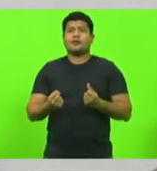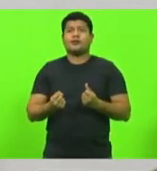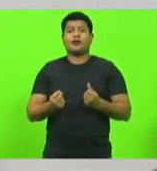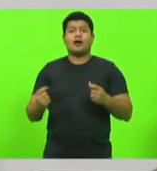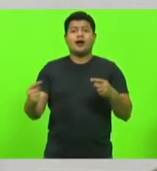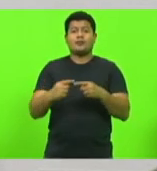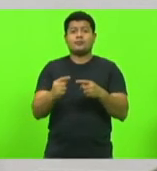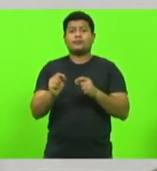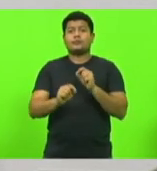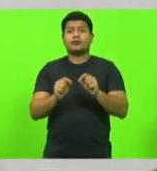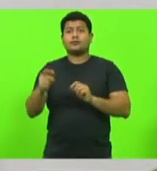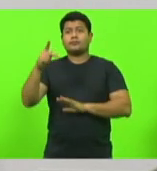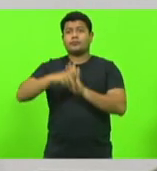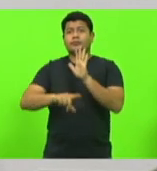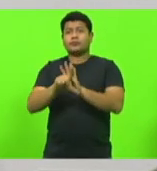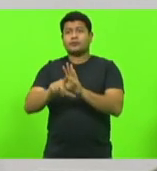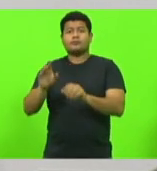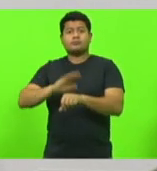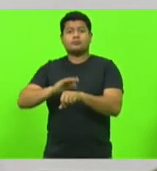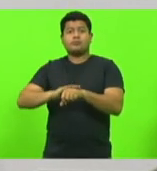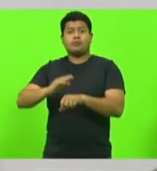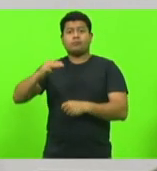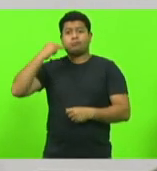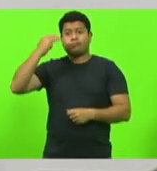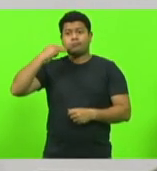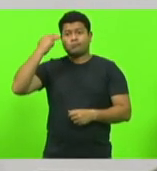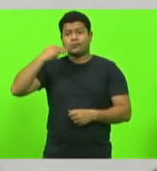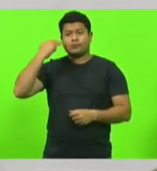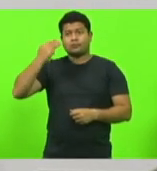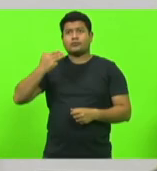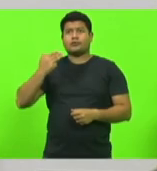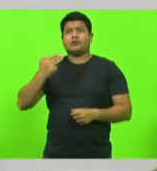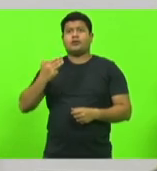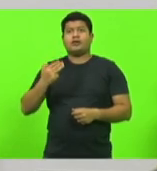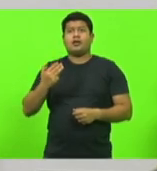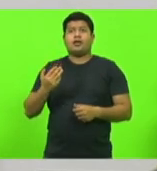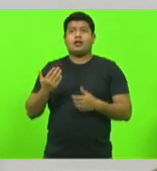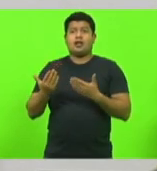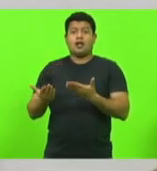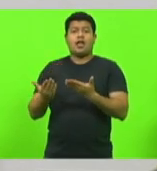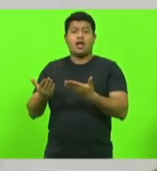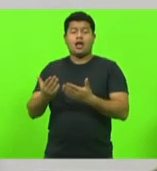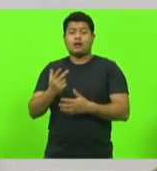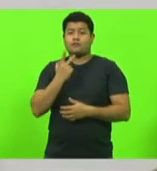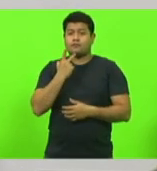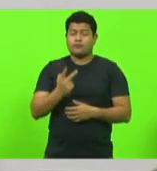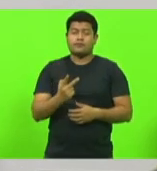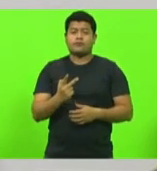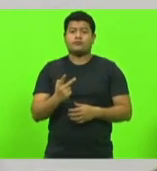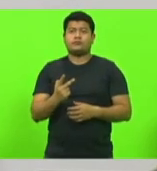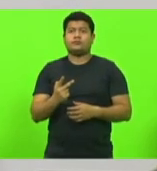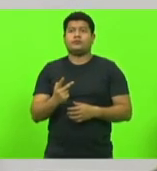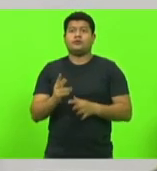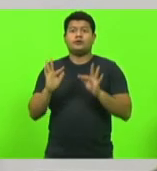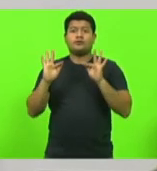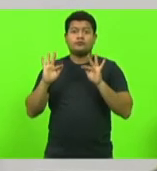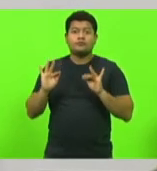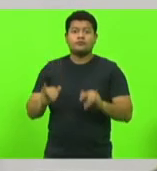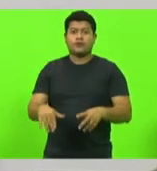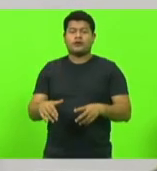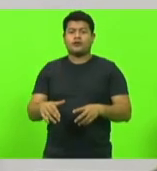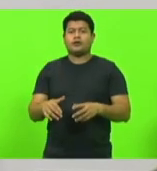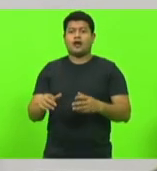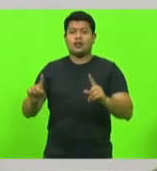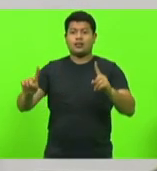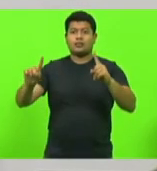um projeto de lei de autoria do deputado Márcio Machado, que advogava pelo fim das competições